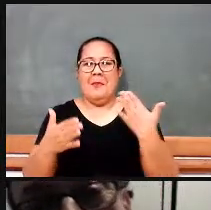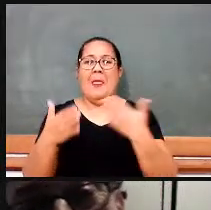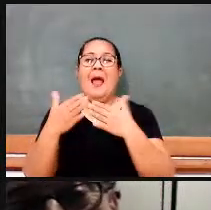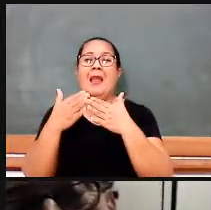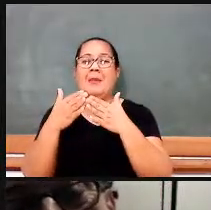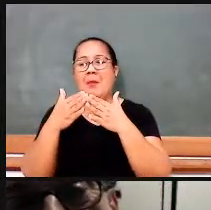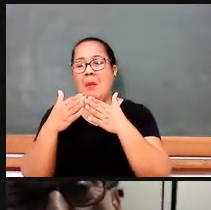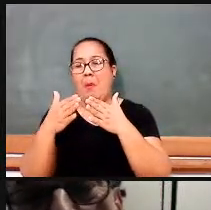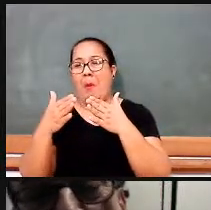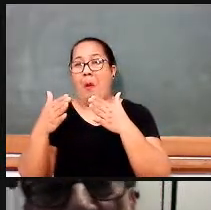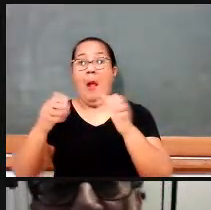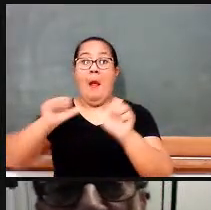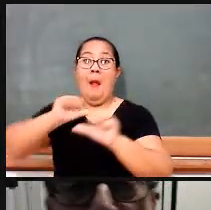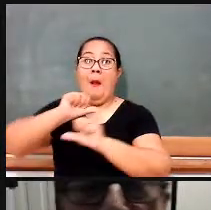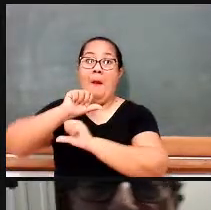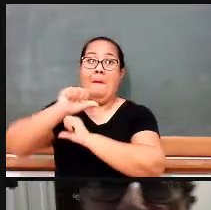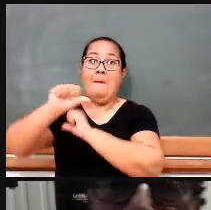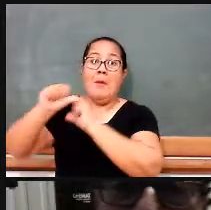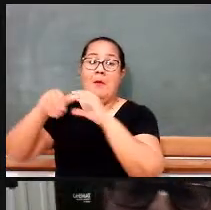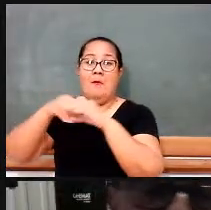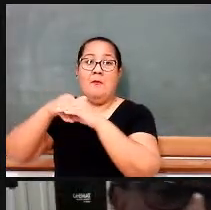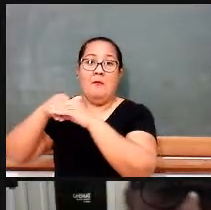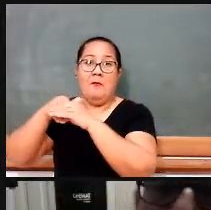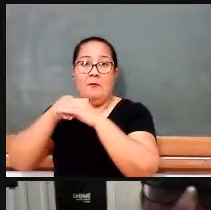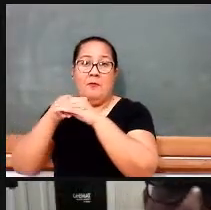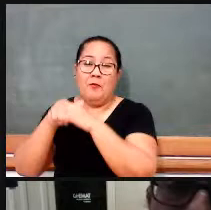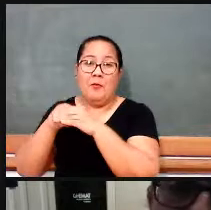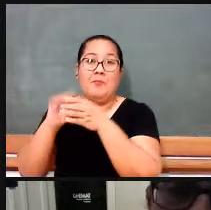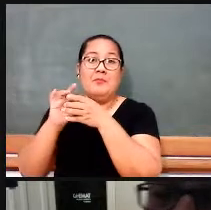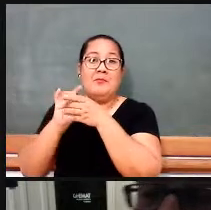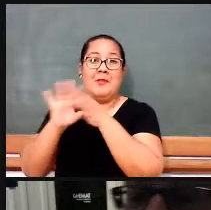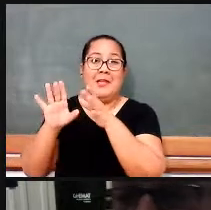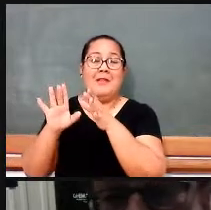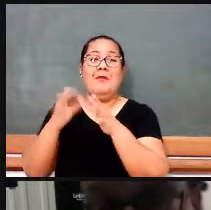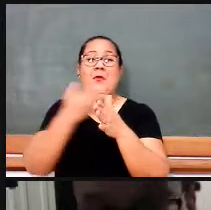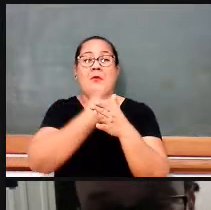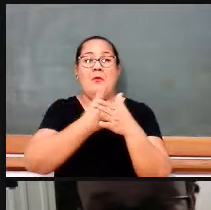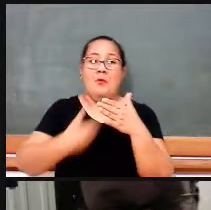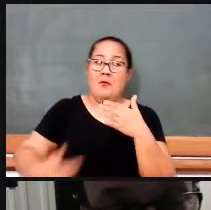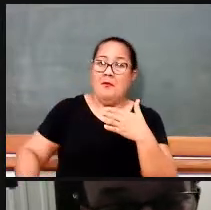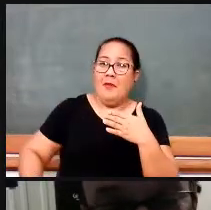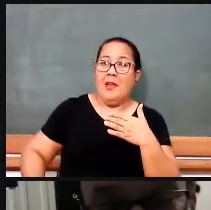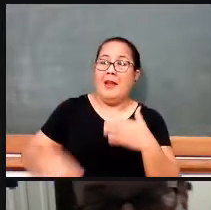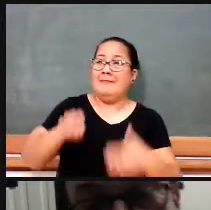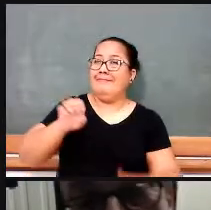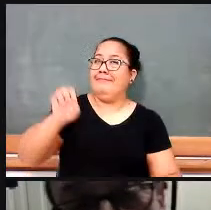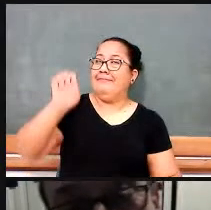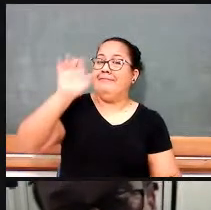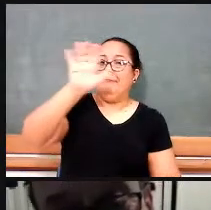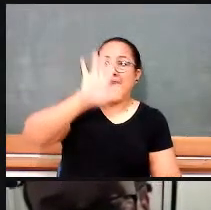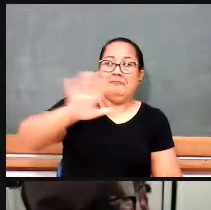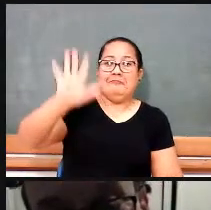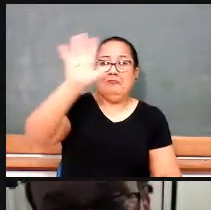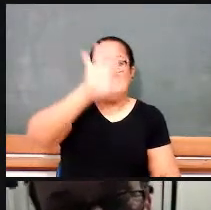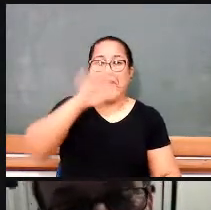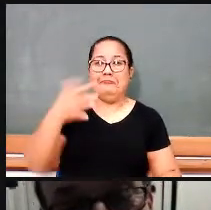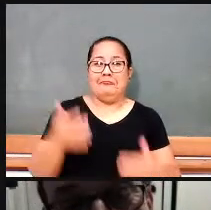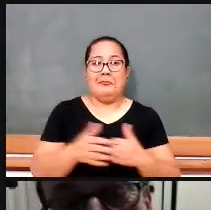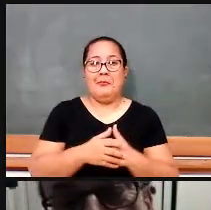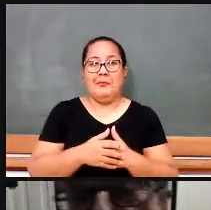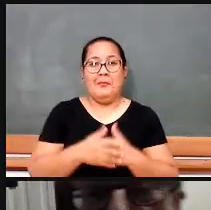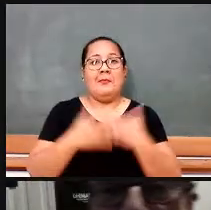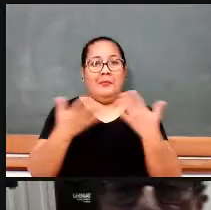redemocratização, quando começam as eleições diretas para governadores dos estados. Nós paramos aí